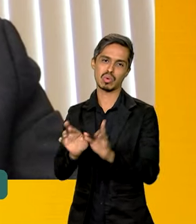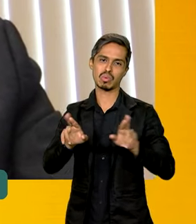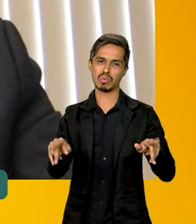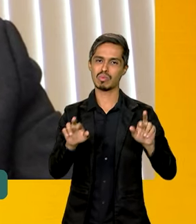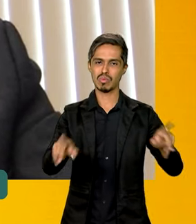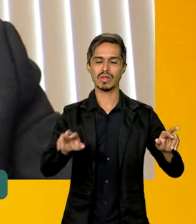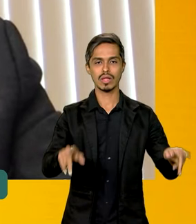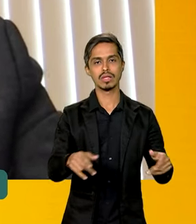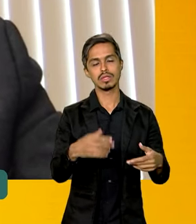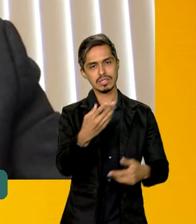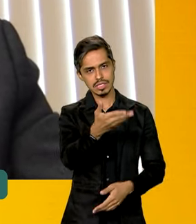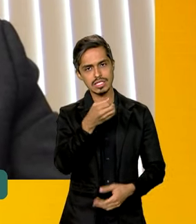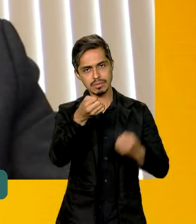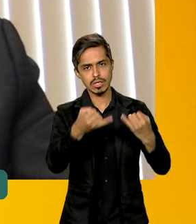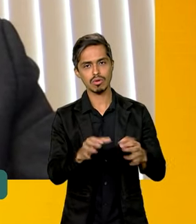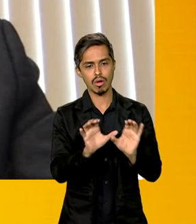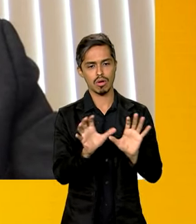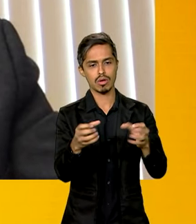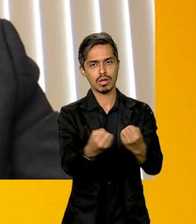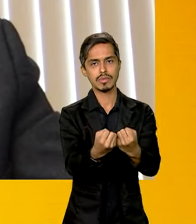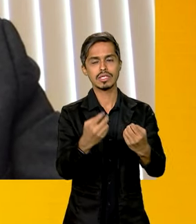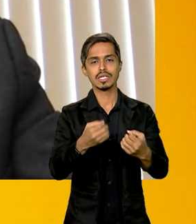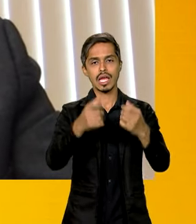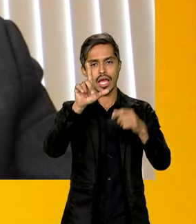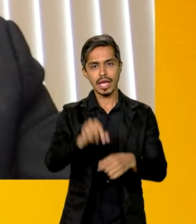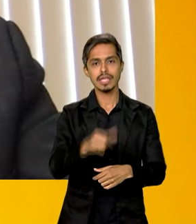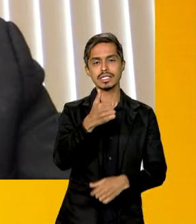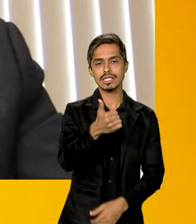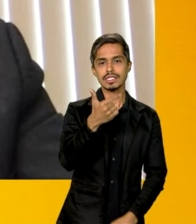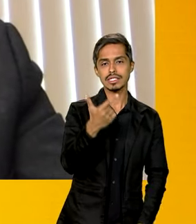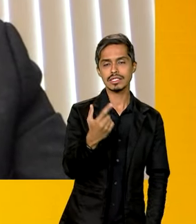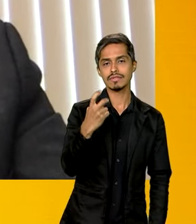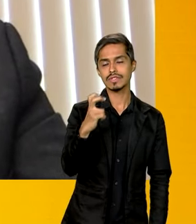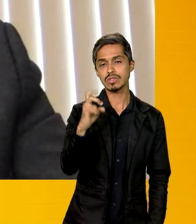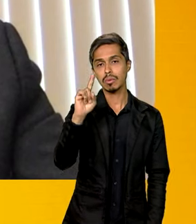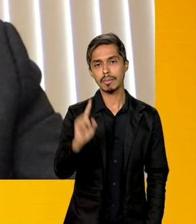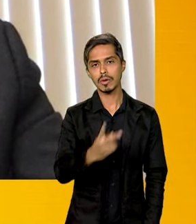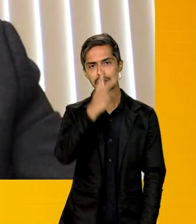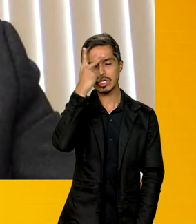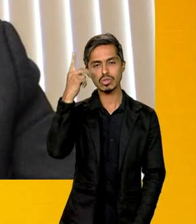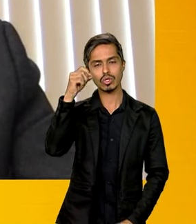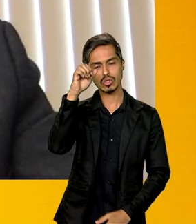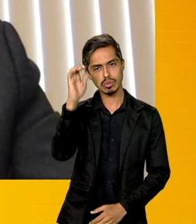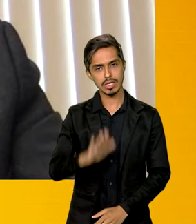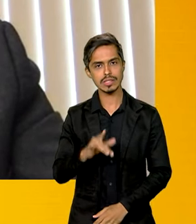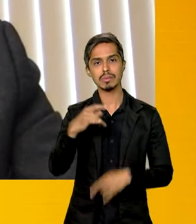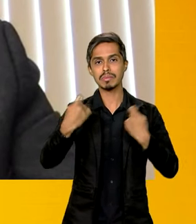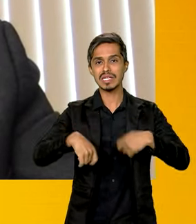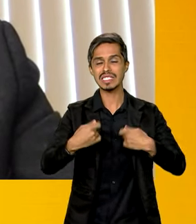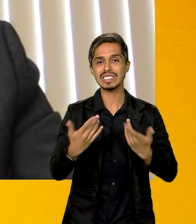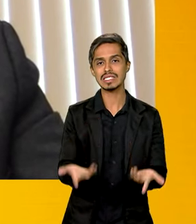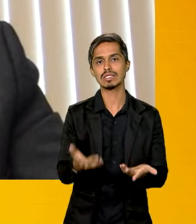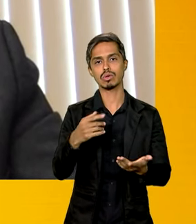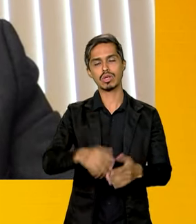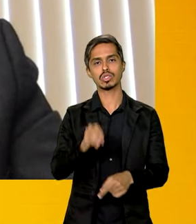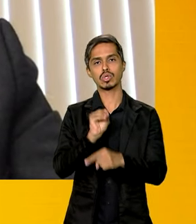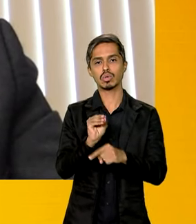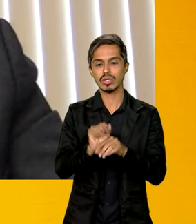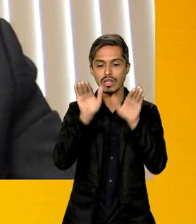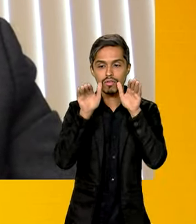da Organização Mundial de Saúde é de 625 mil pessoas no Brasil precisam de cuidados paliativos,